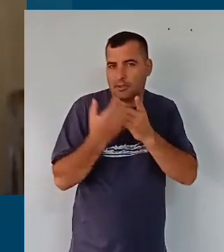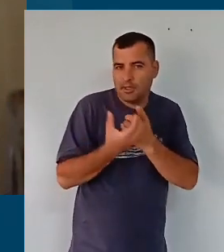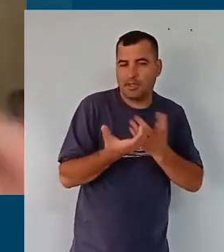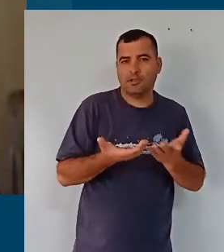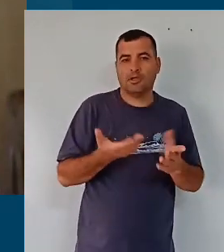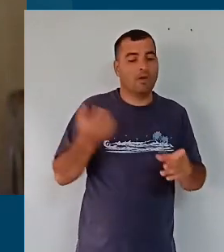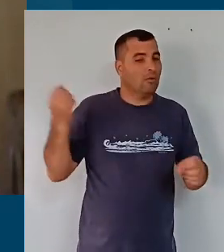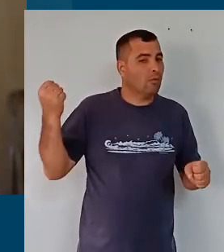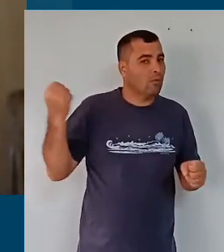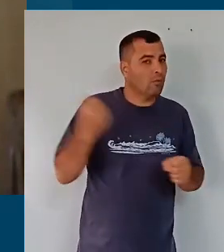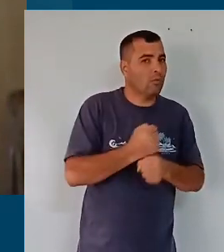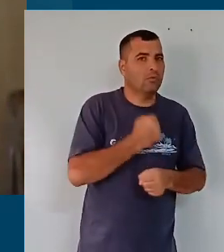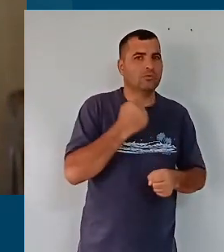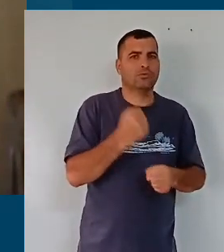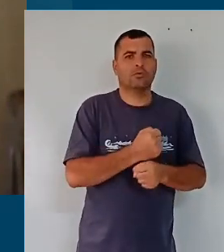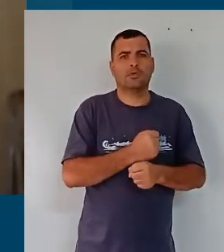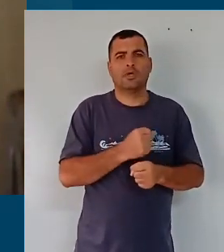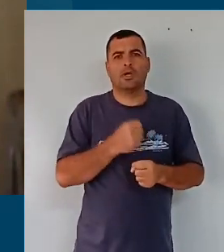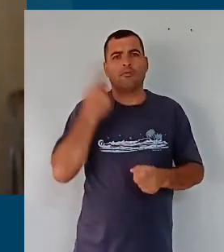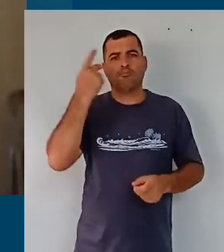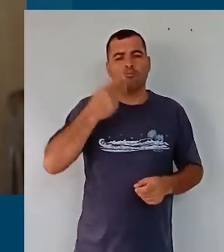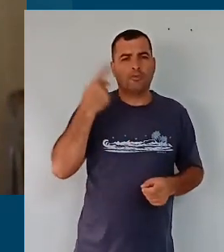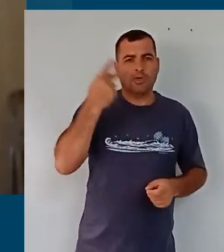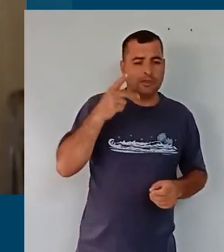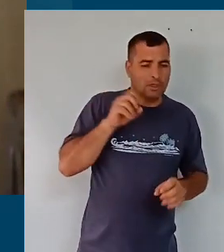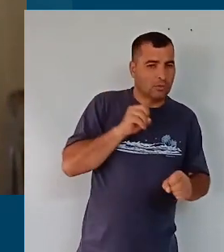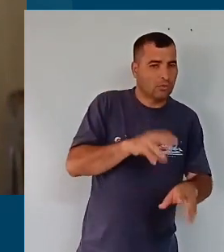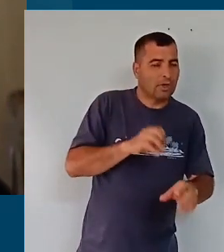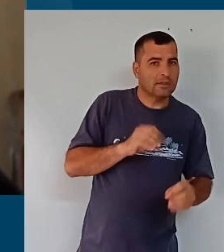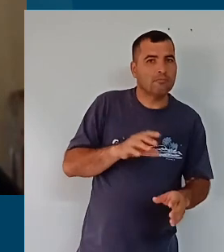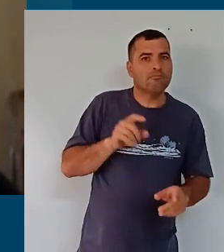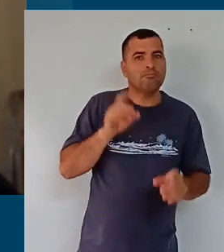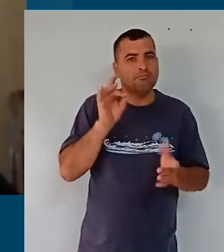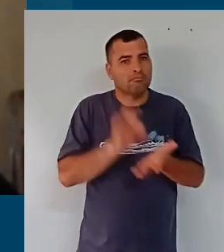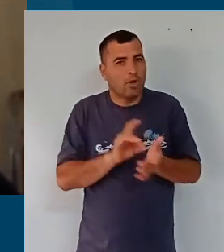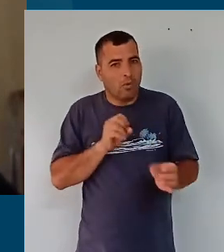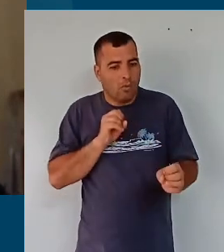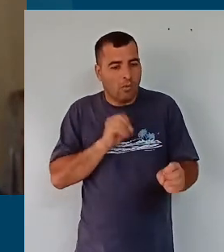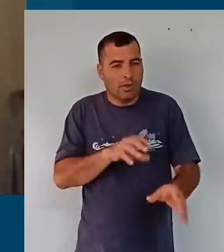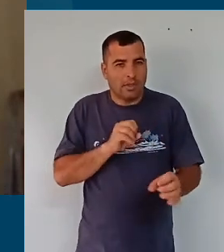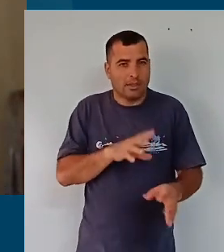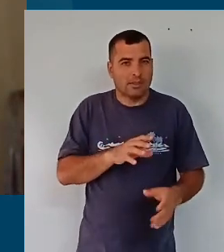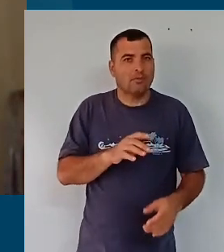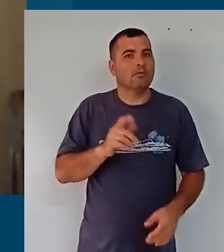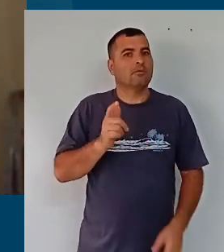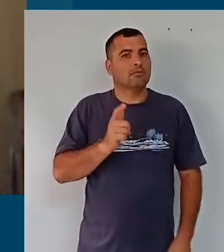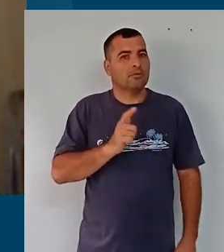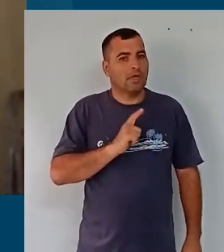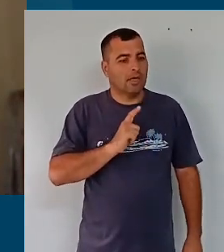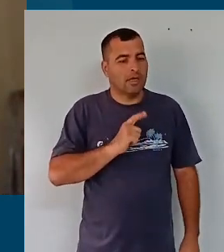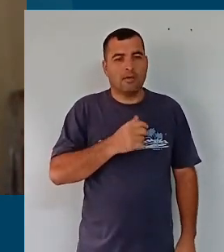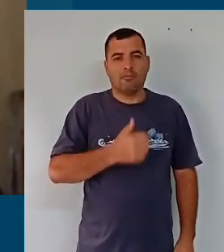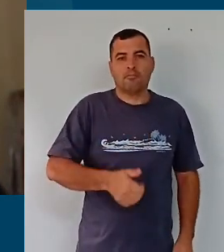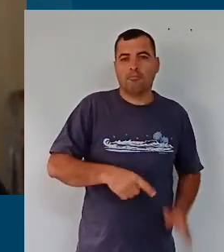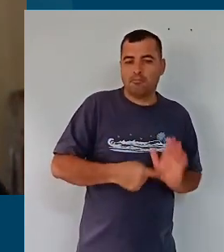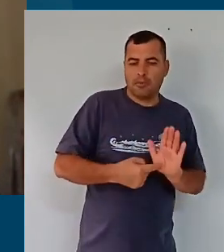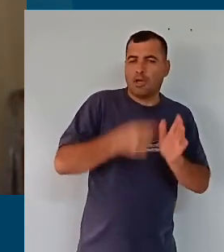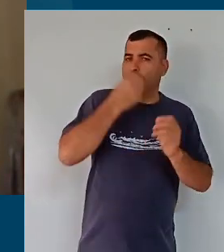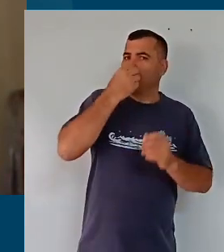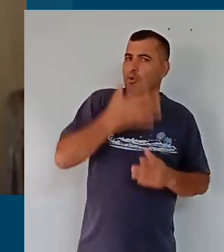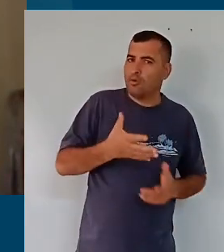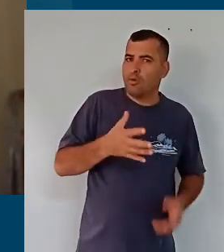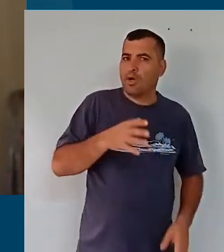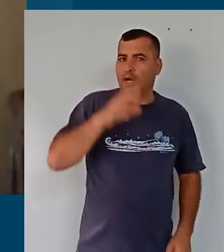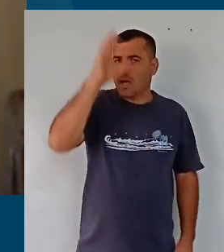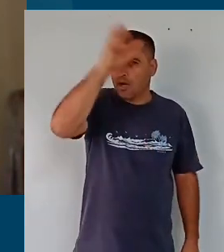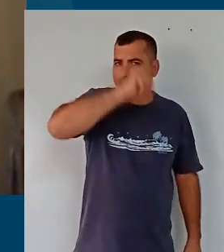e construir uma política educacional de orientação que qualifique os processos de ensinar